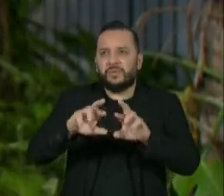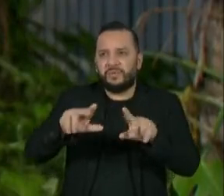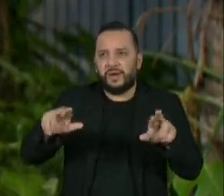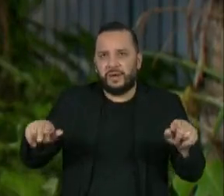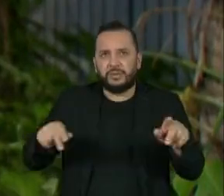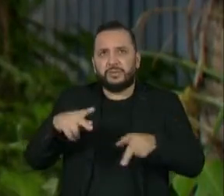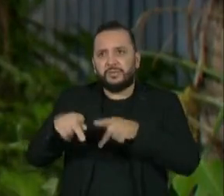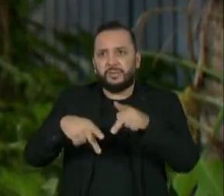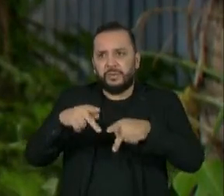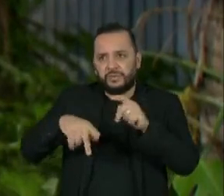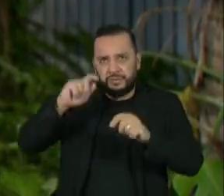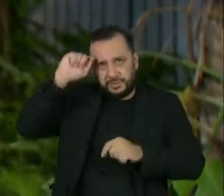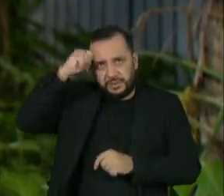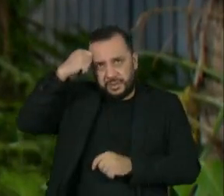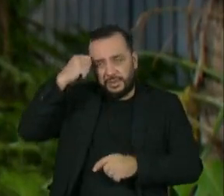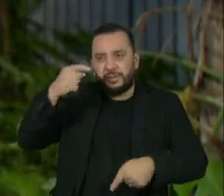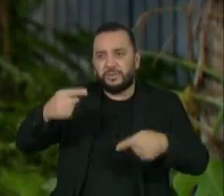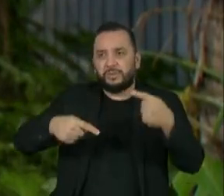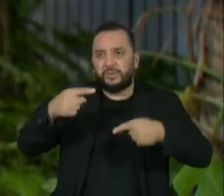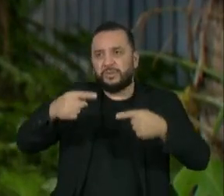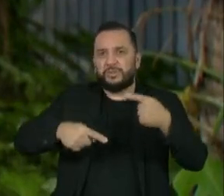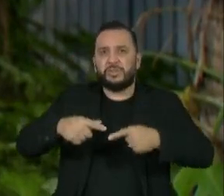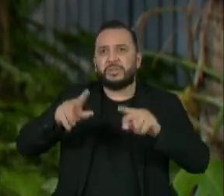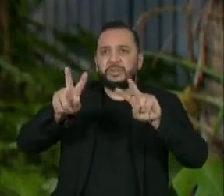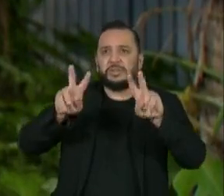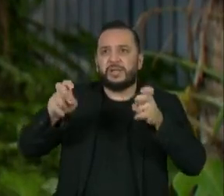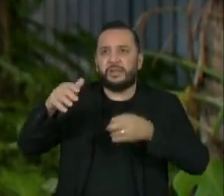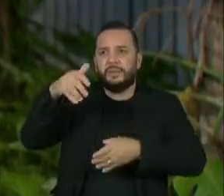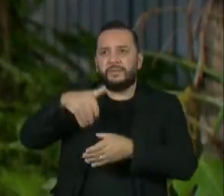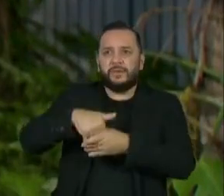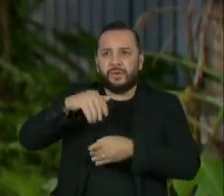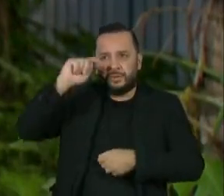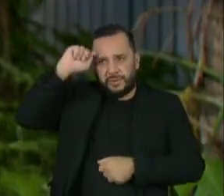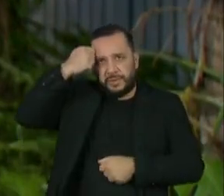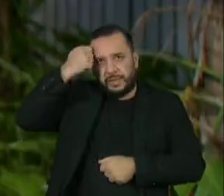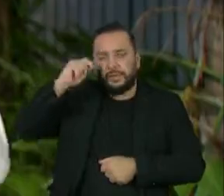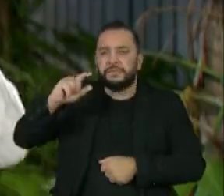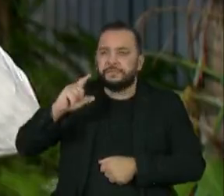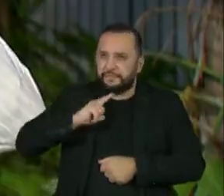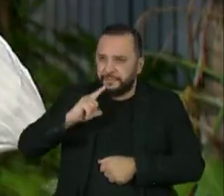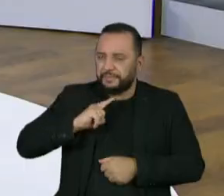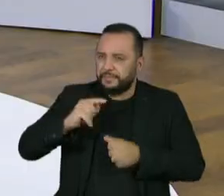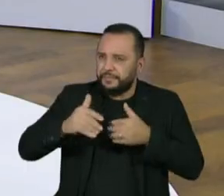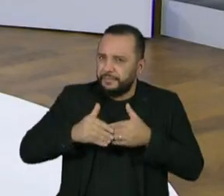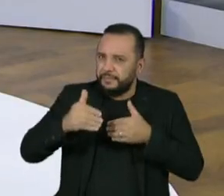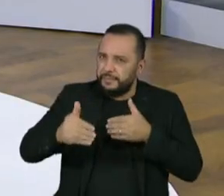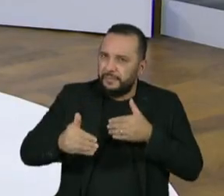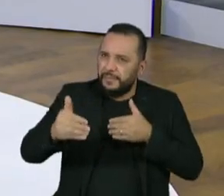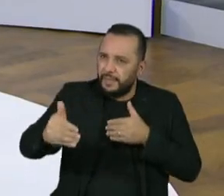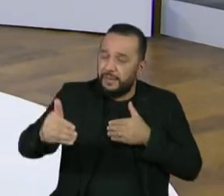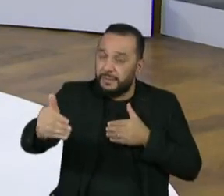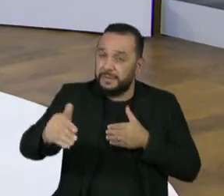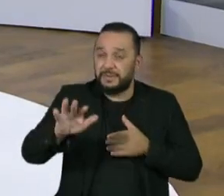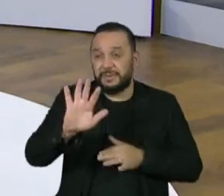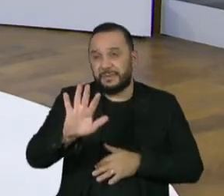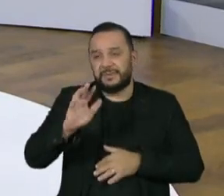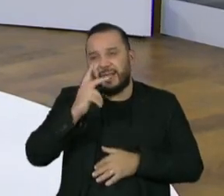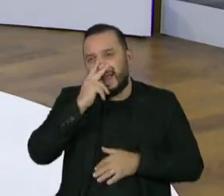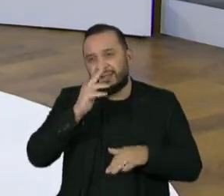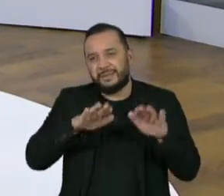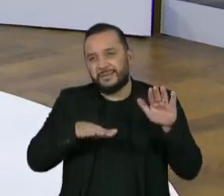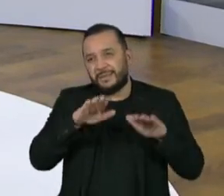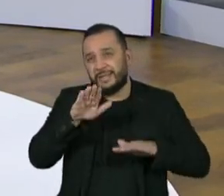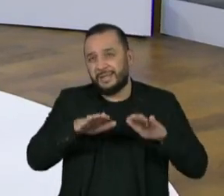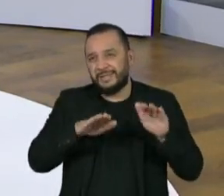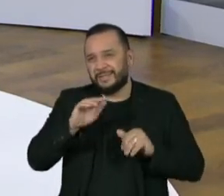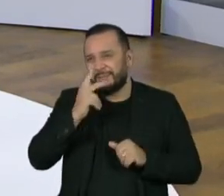discutir essa questão do voto negro. Eu acho que a gente tem um caminho assim grande e se às vezes parece que as coisas